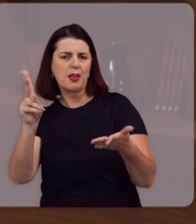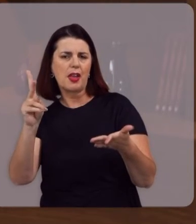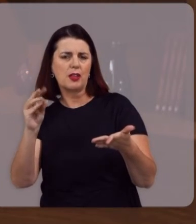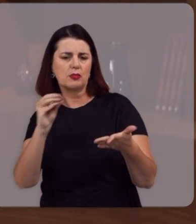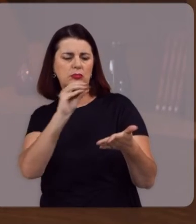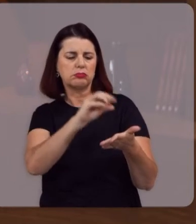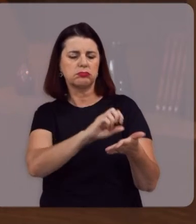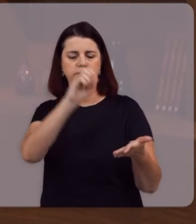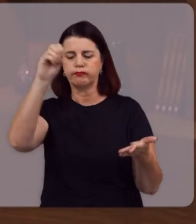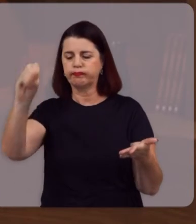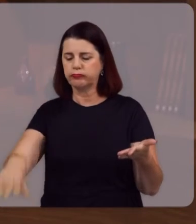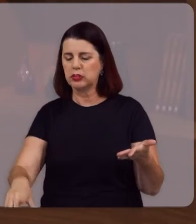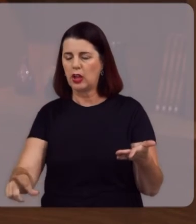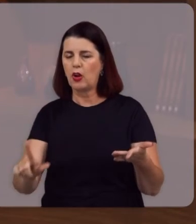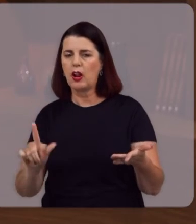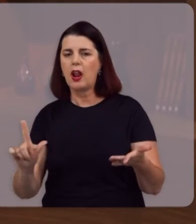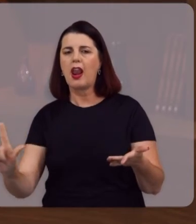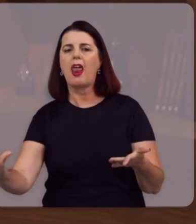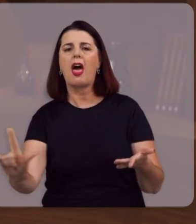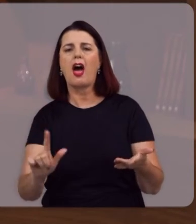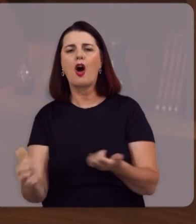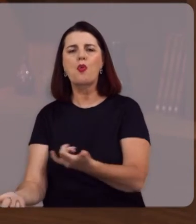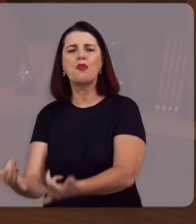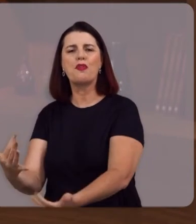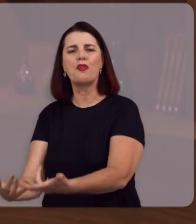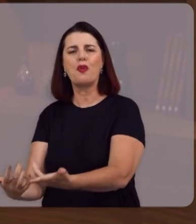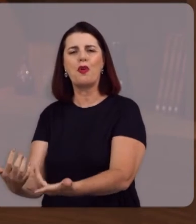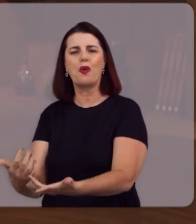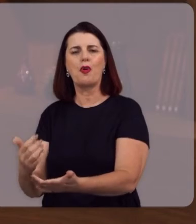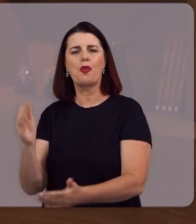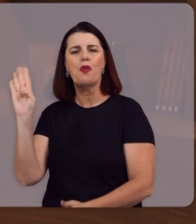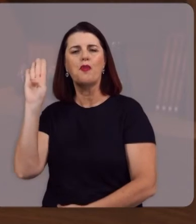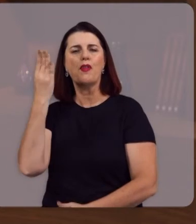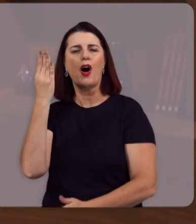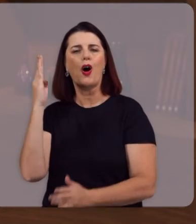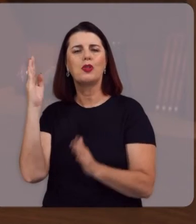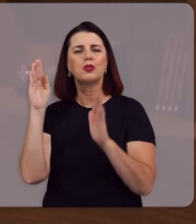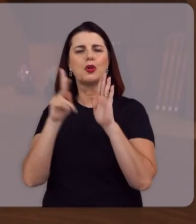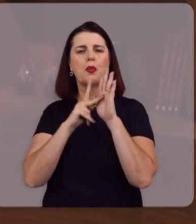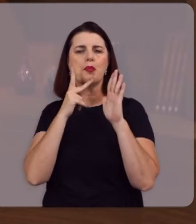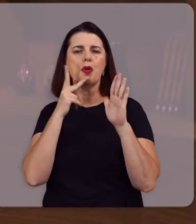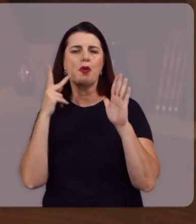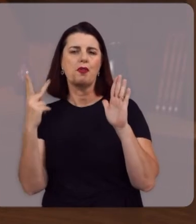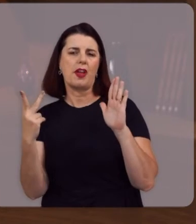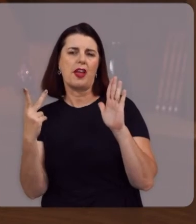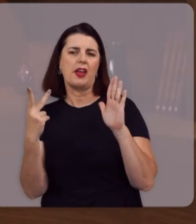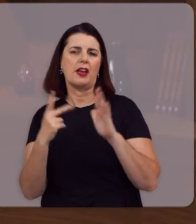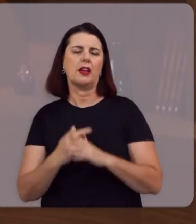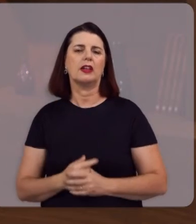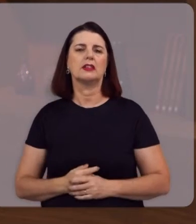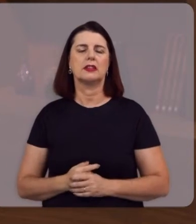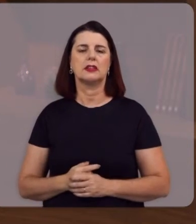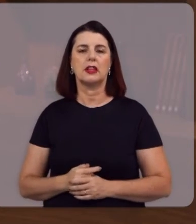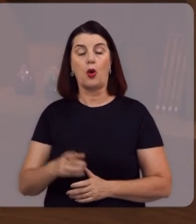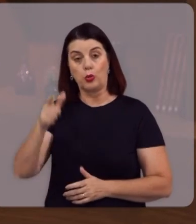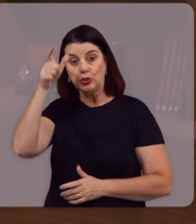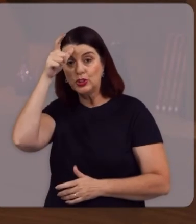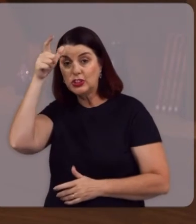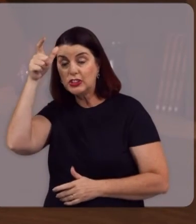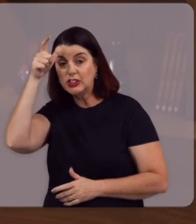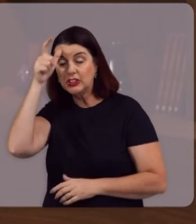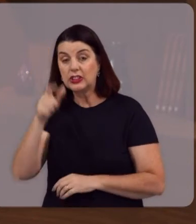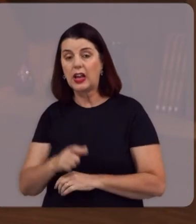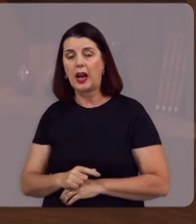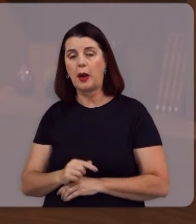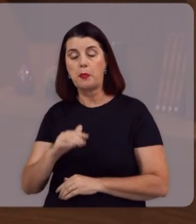mesmo Lançará No lago do fogo O falso profeta O anticristo O diabo